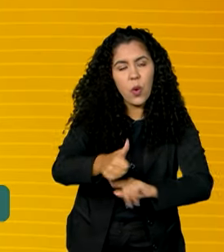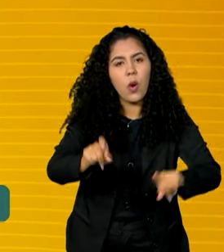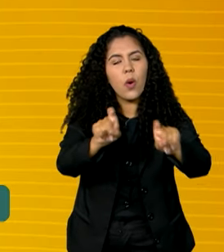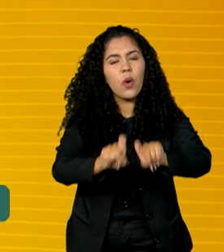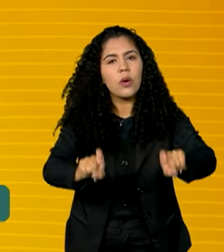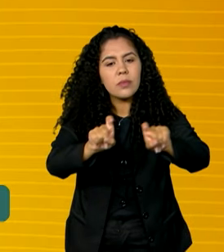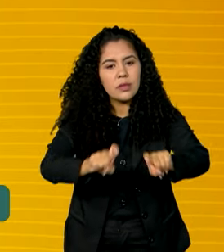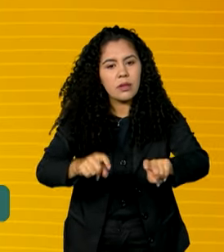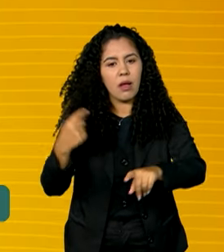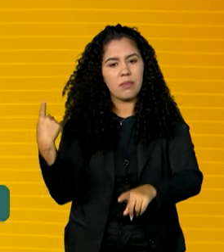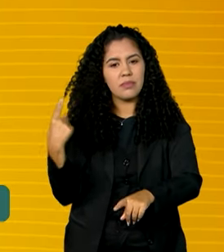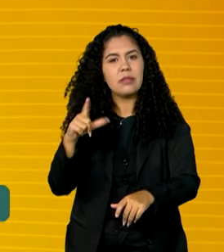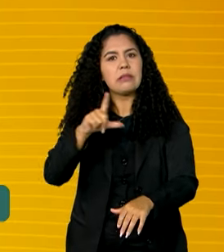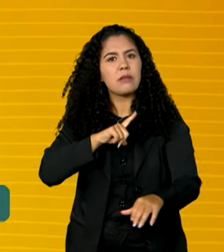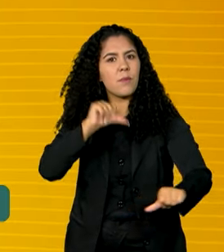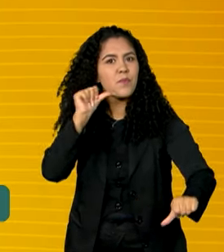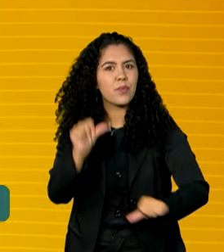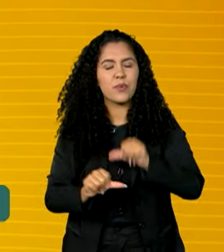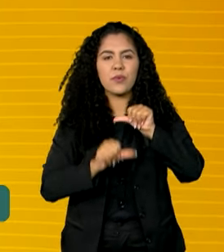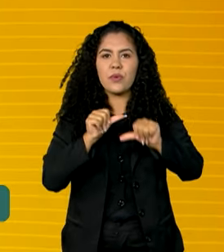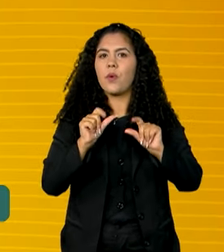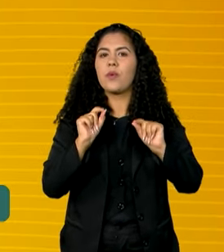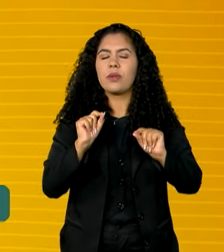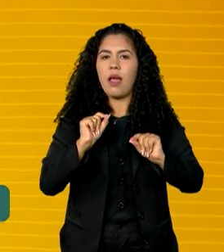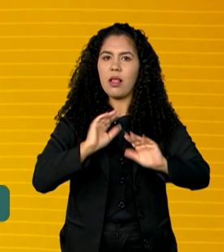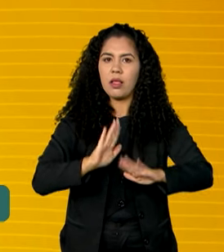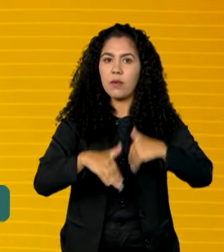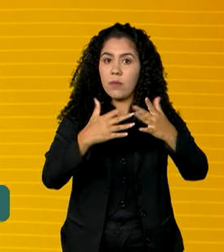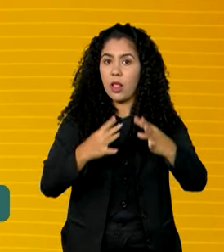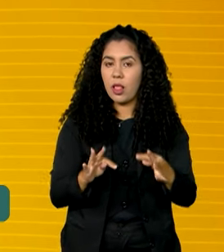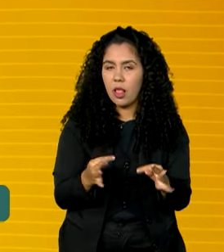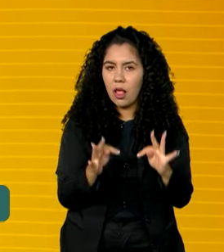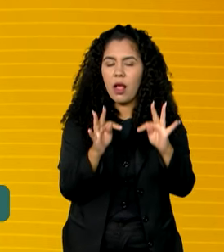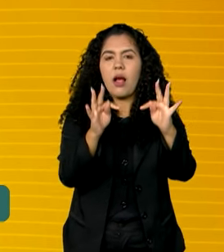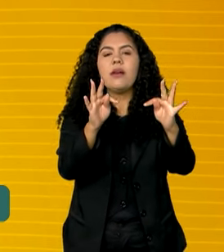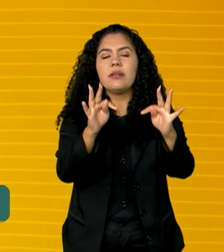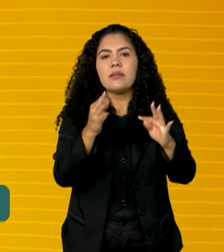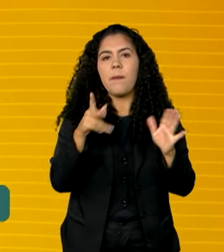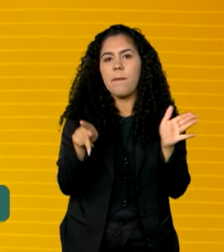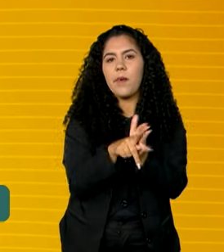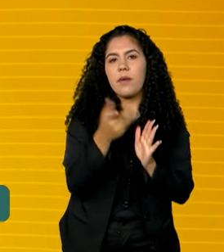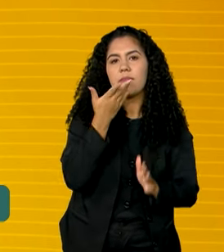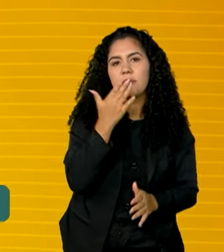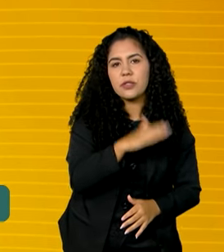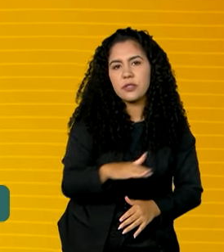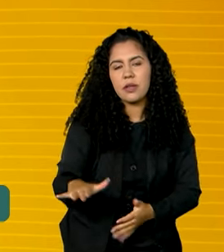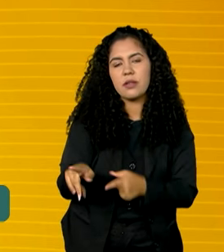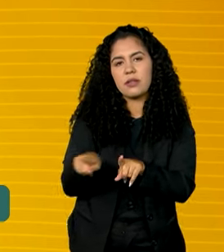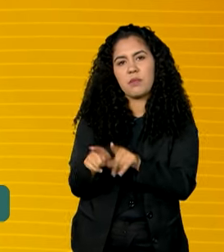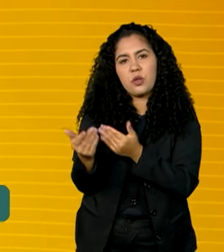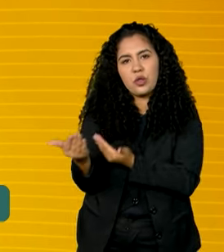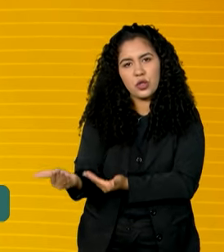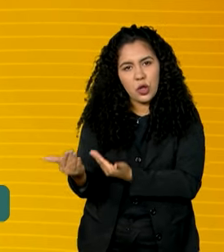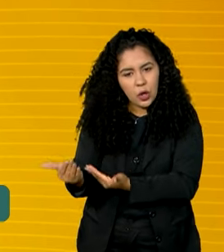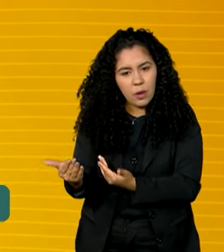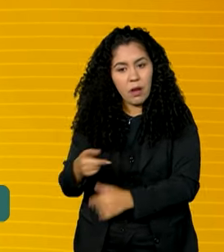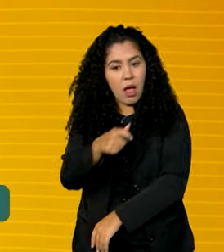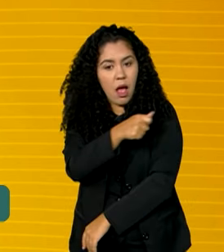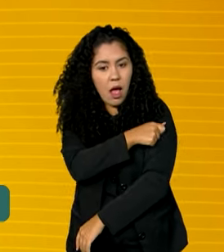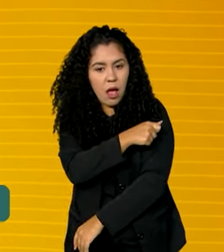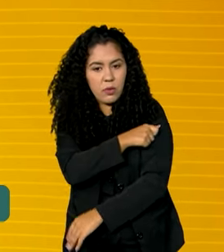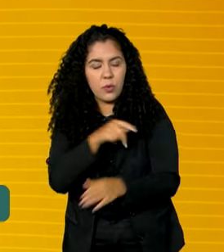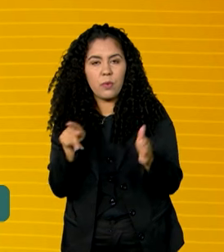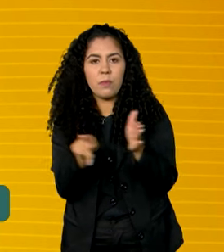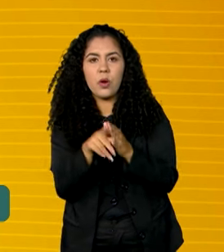feito a diferença no desenvolvimento tecnológico de crianças e jovens. Estudantes do